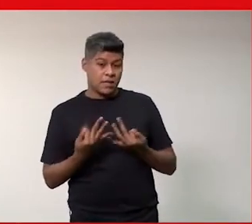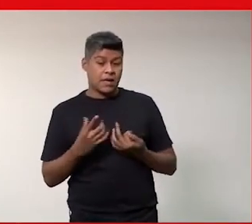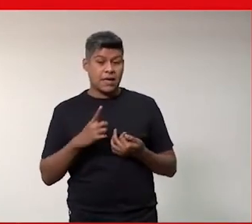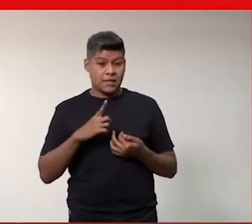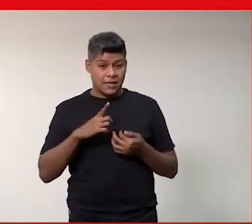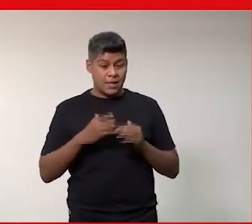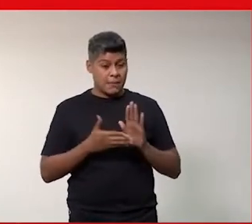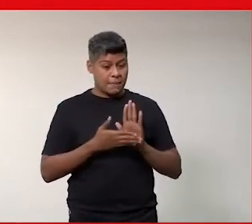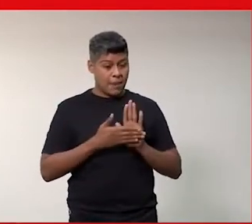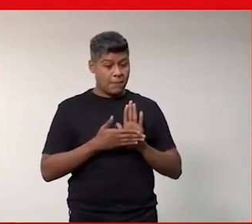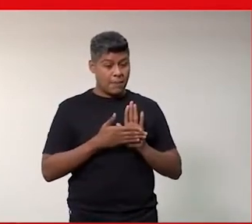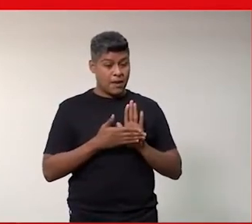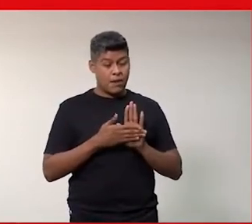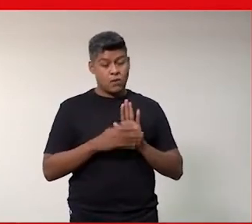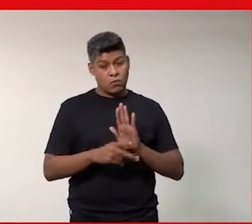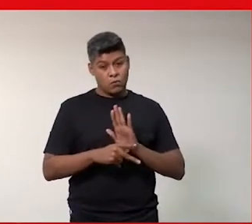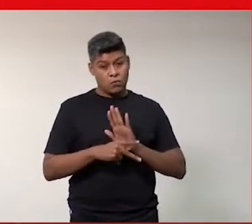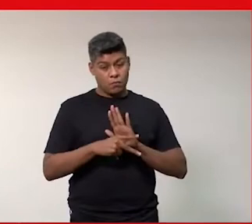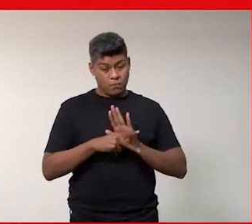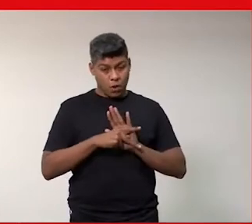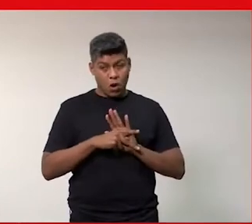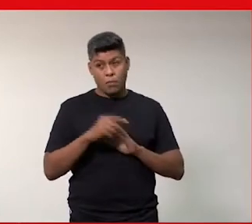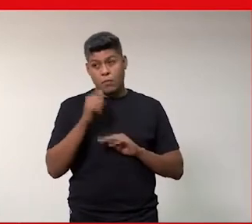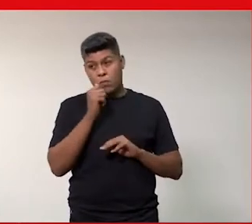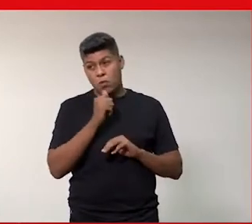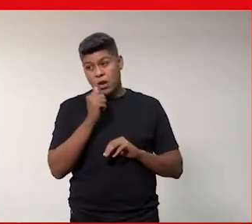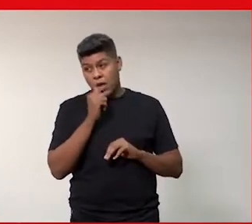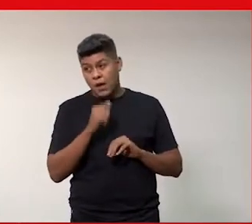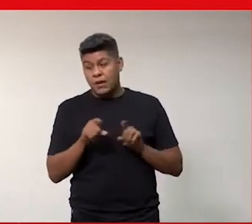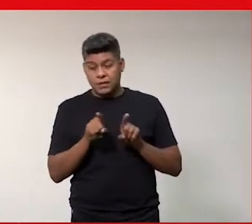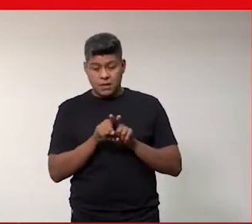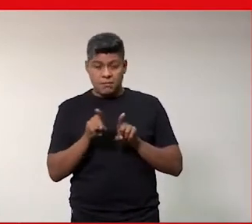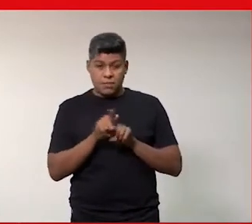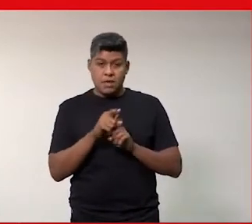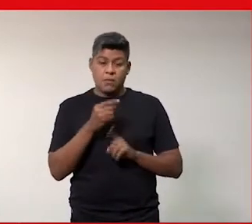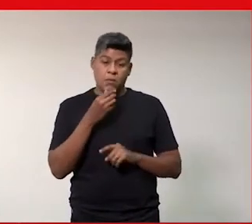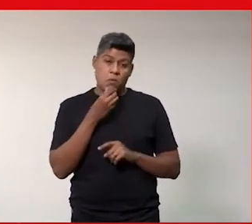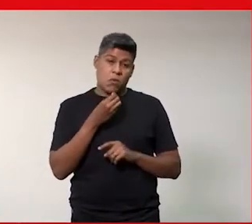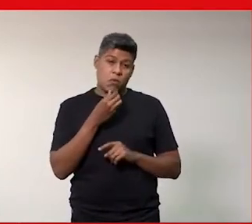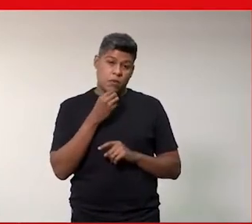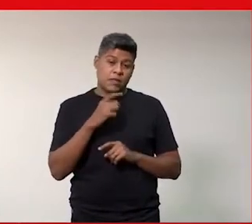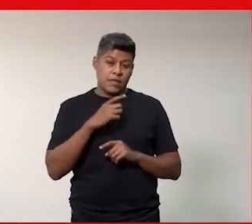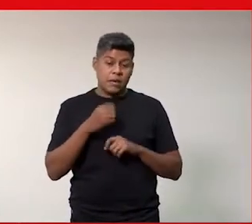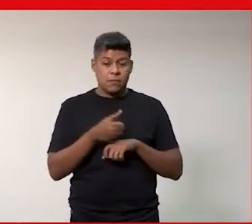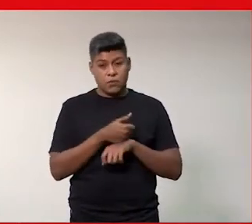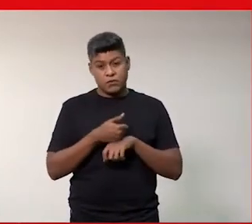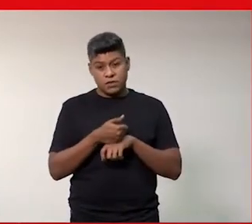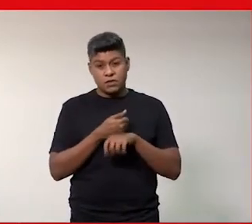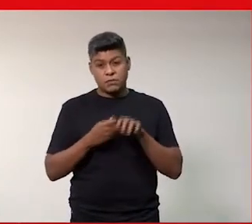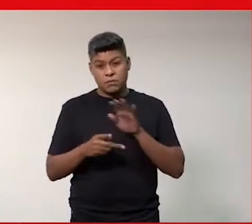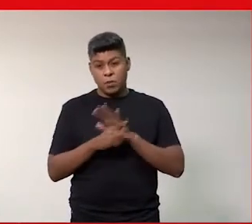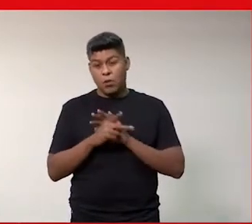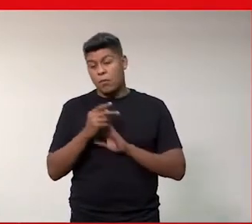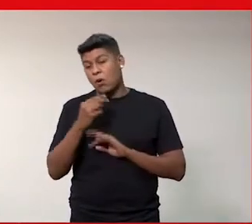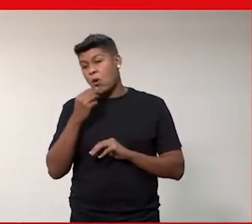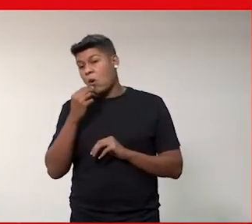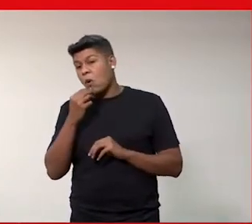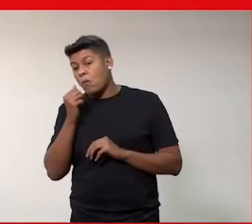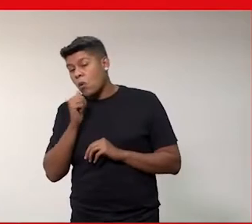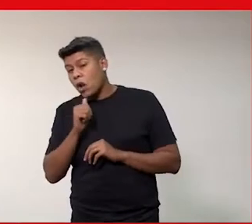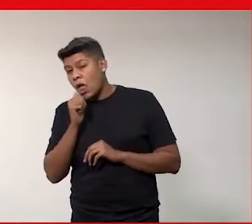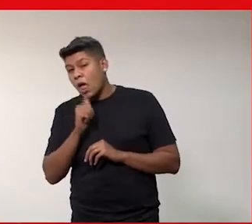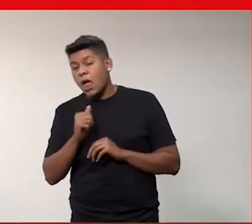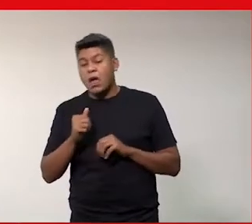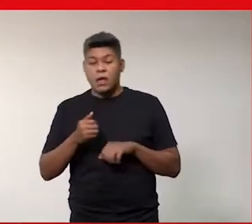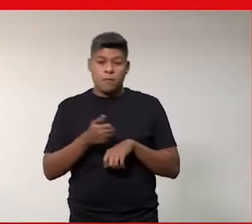papéis para mulher e existem papéis para homem. E existem profissões de mulher e existem profissões